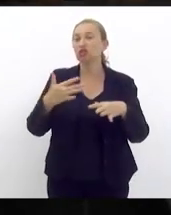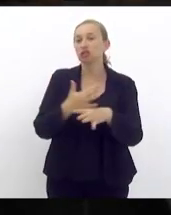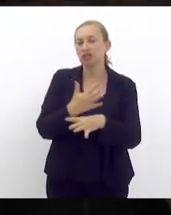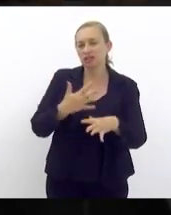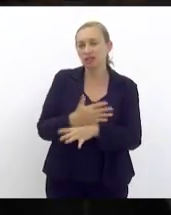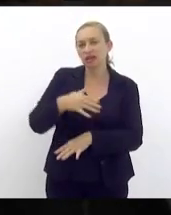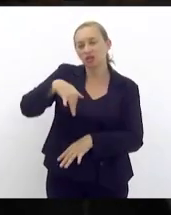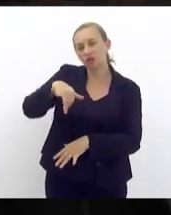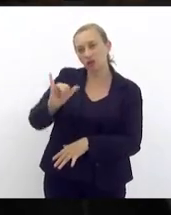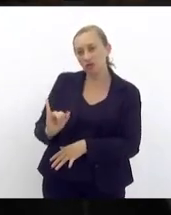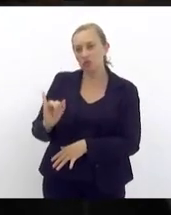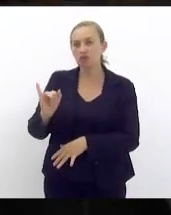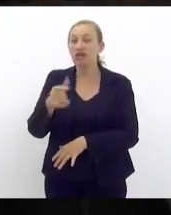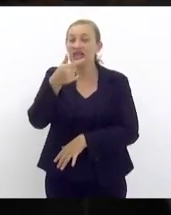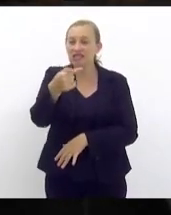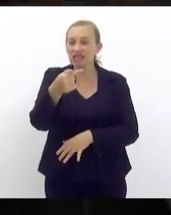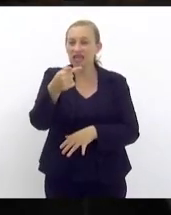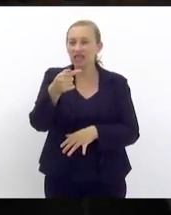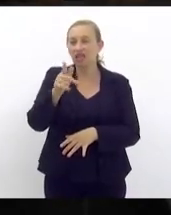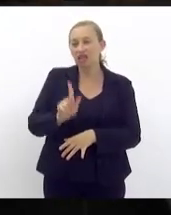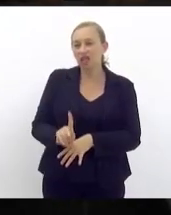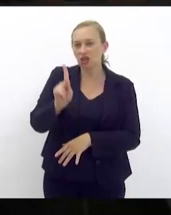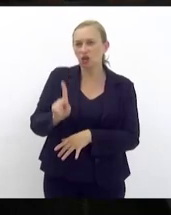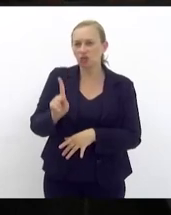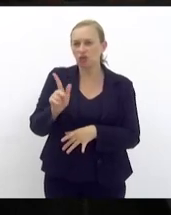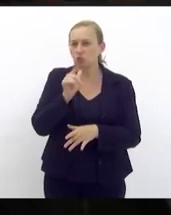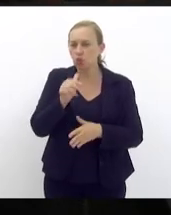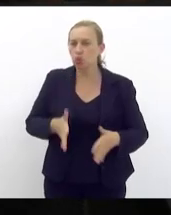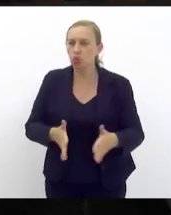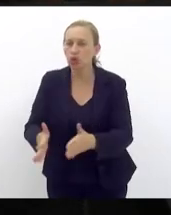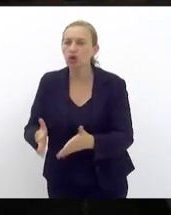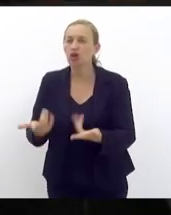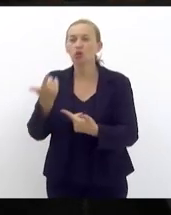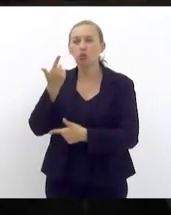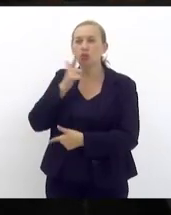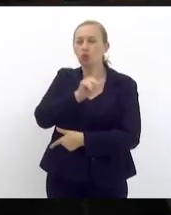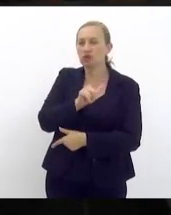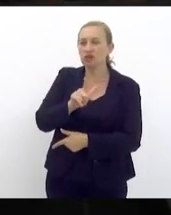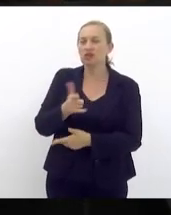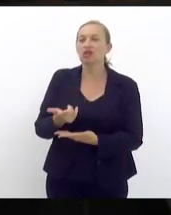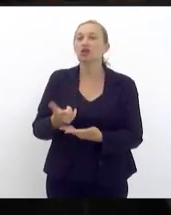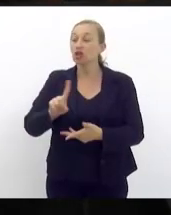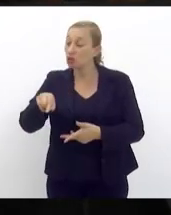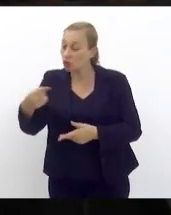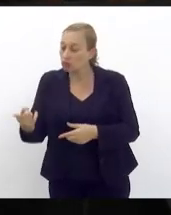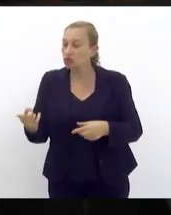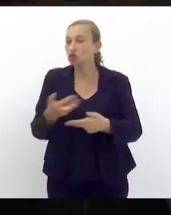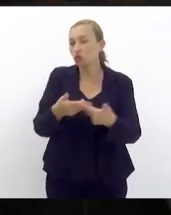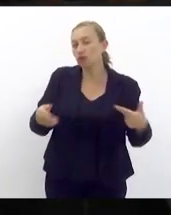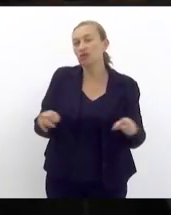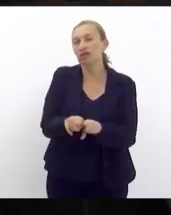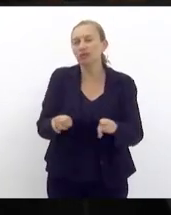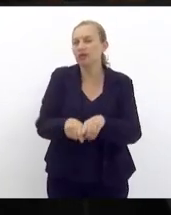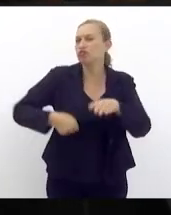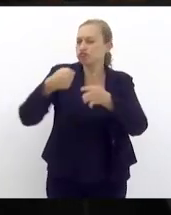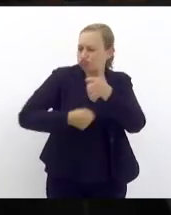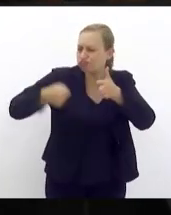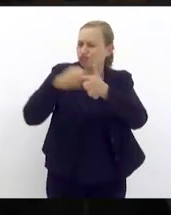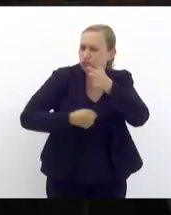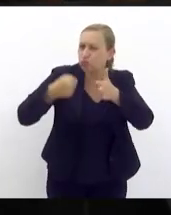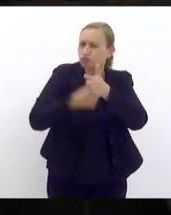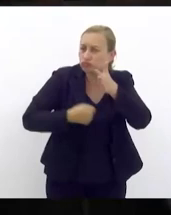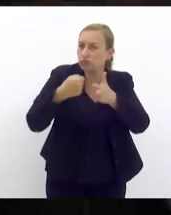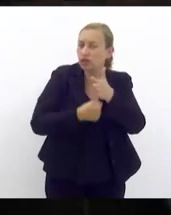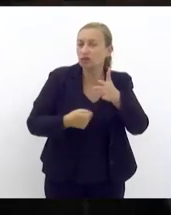Iguaçu 7 km de rio e a gente conseguiu levar essa máquina e várias outras coisas que a gente vem lutando e batalhando uma